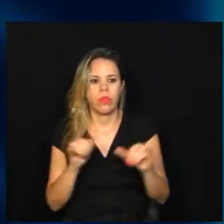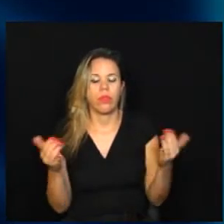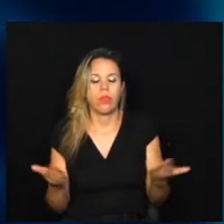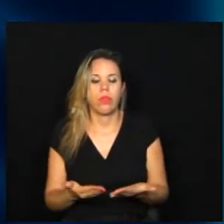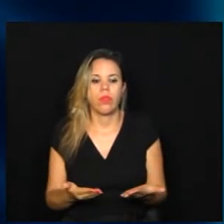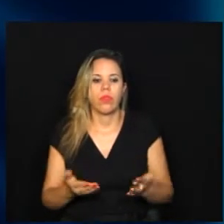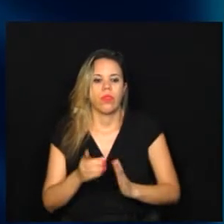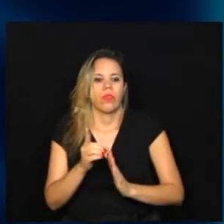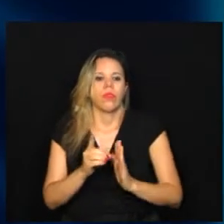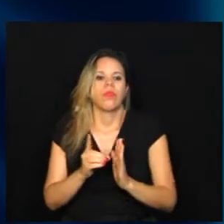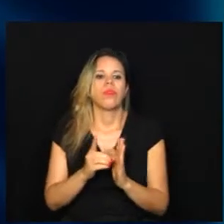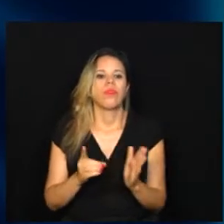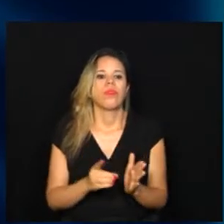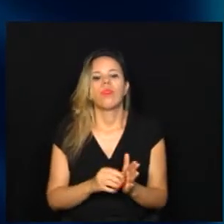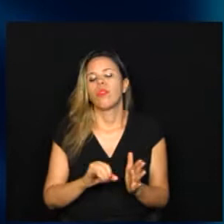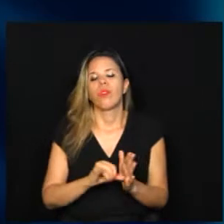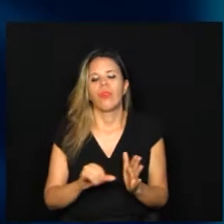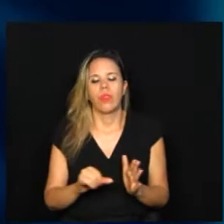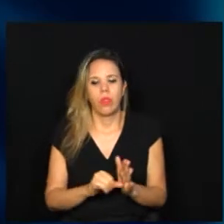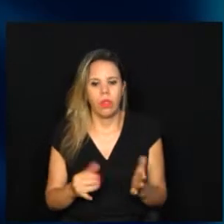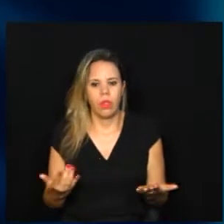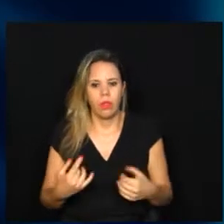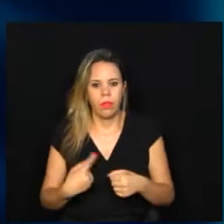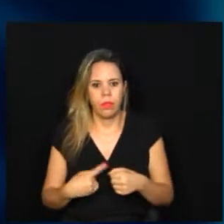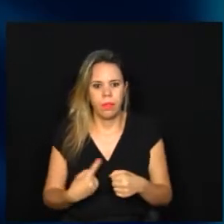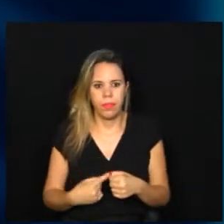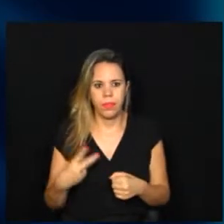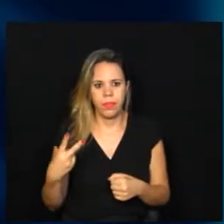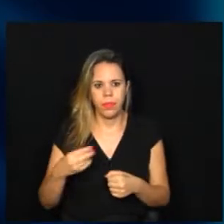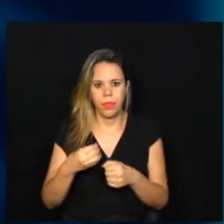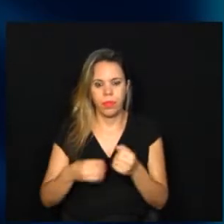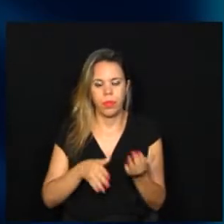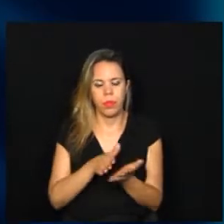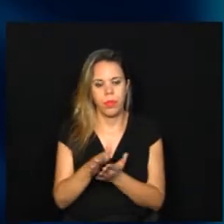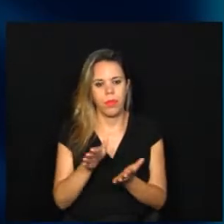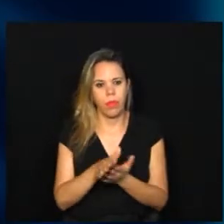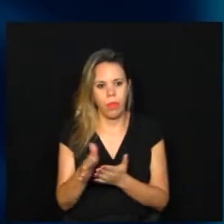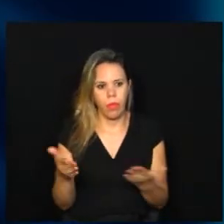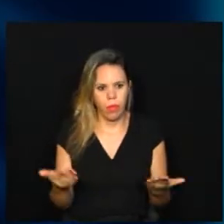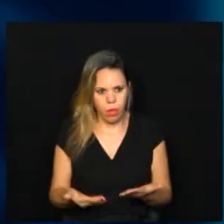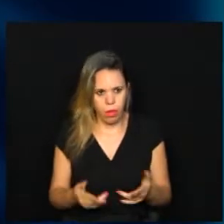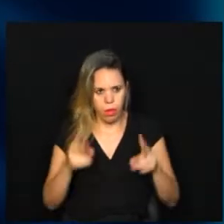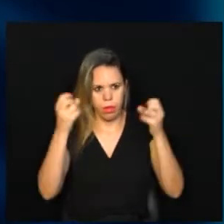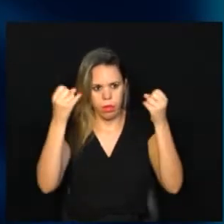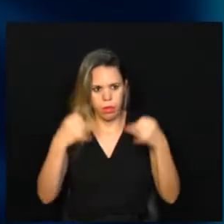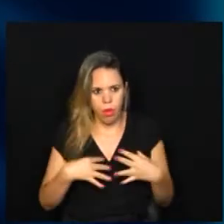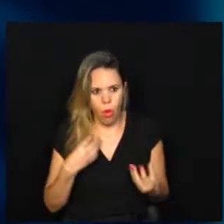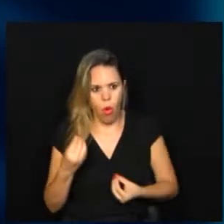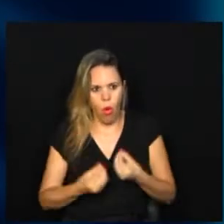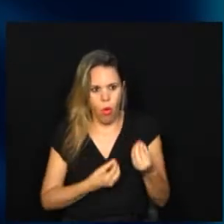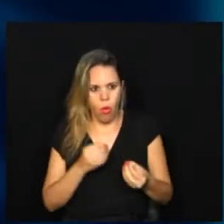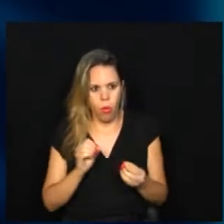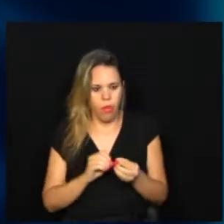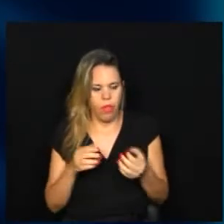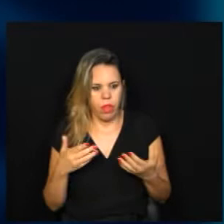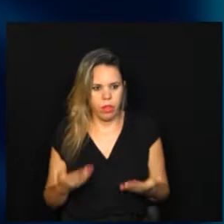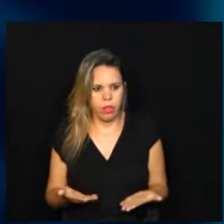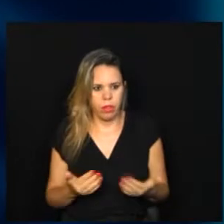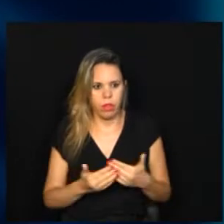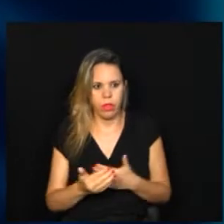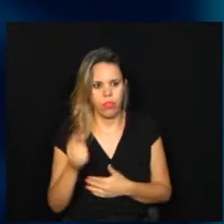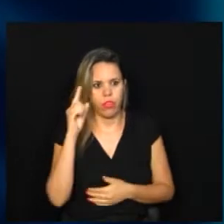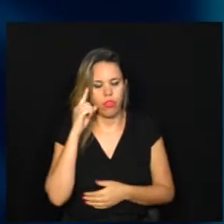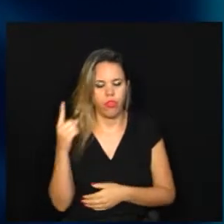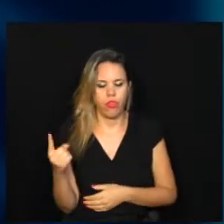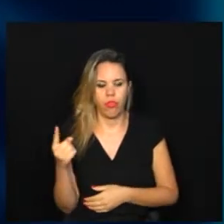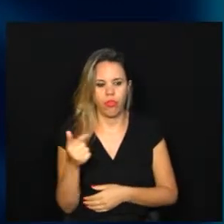no Diário Oficial do Município dois atos da mesa, duas portarias justamente disciplinando como vai ser a partir do